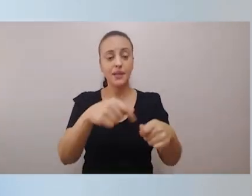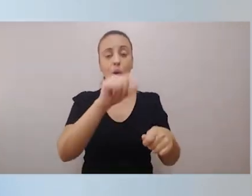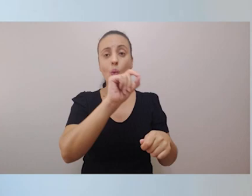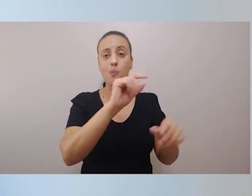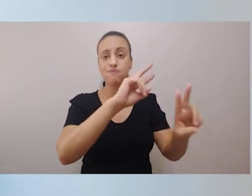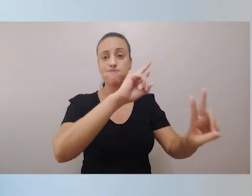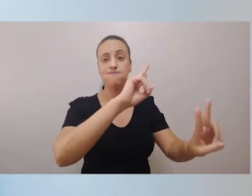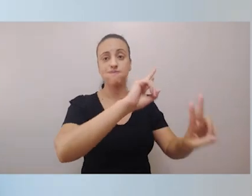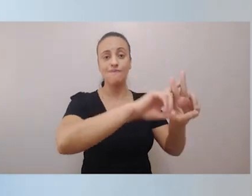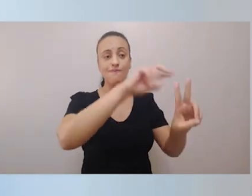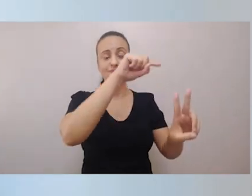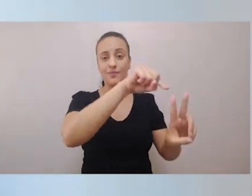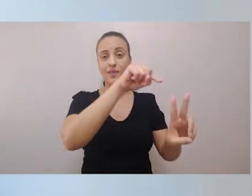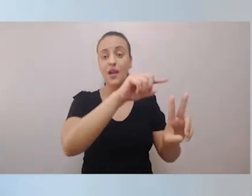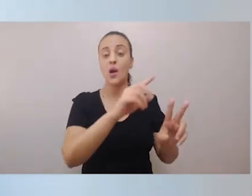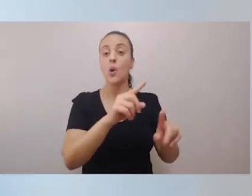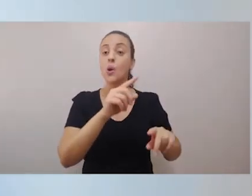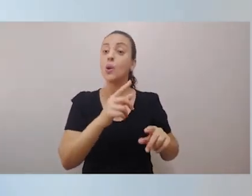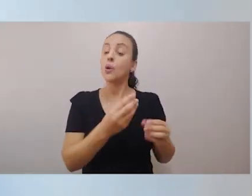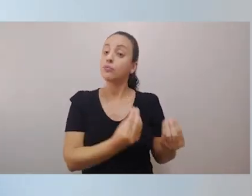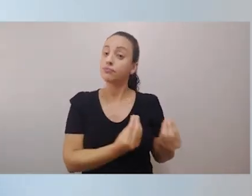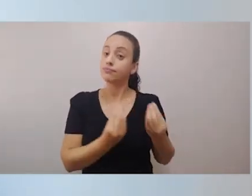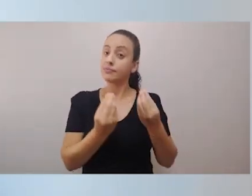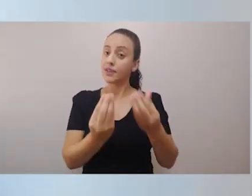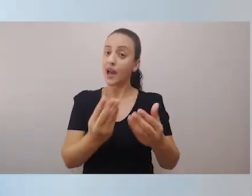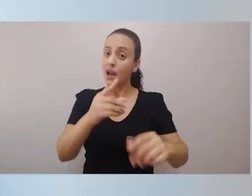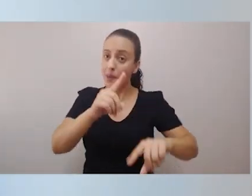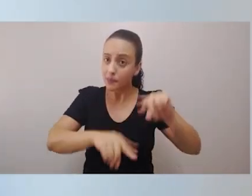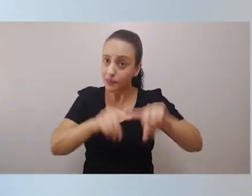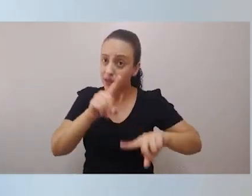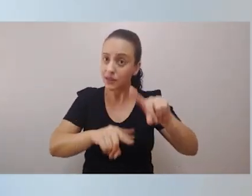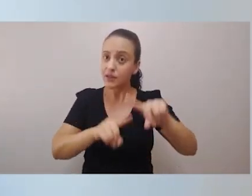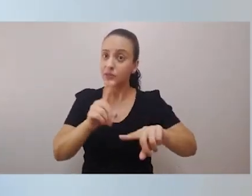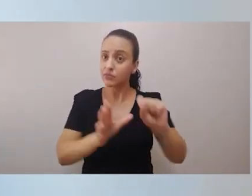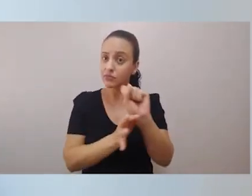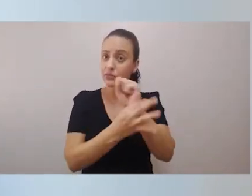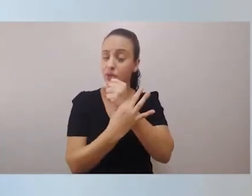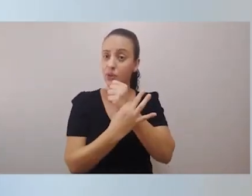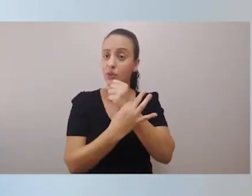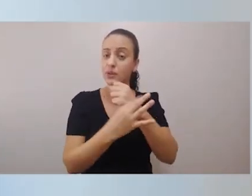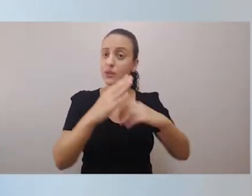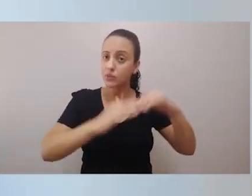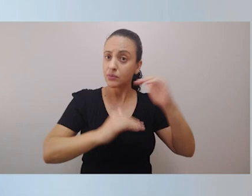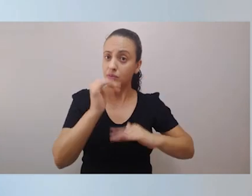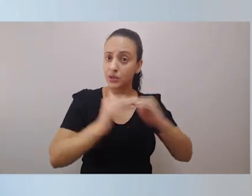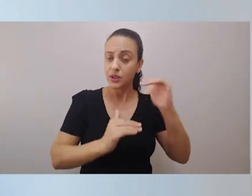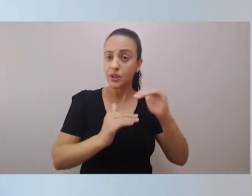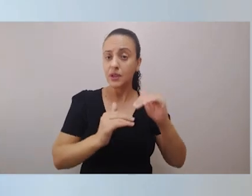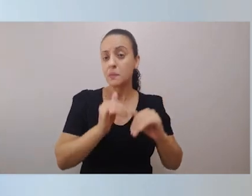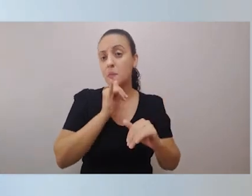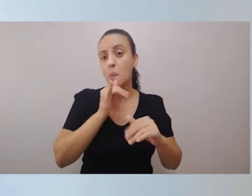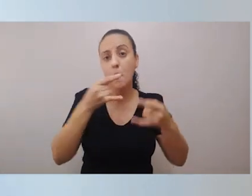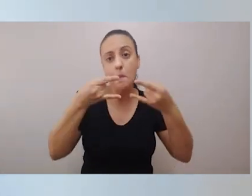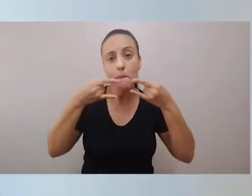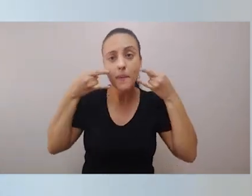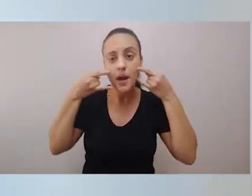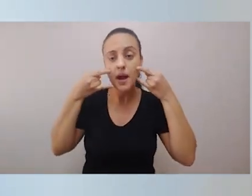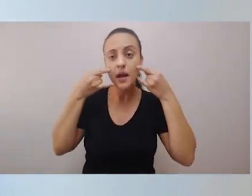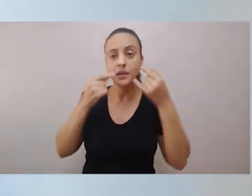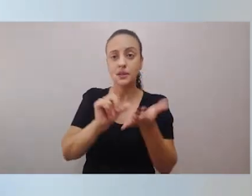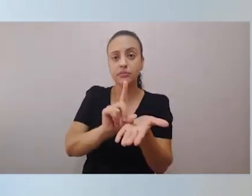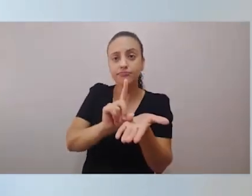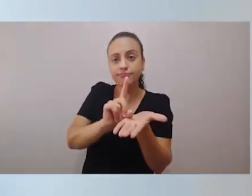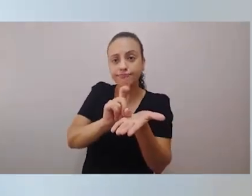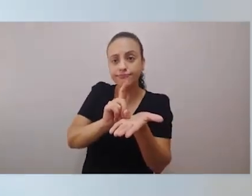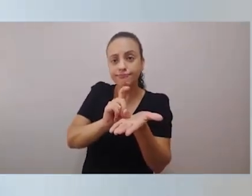o sistema penitenciário condições mínimas de trabalho em segurança. Máscara, álcool